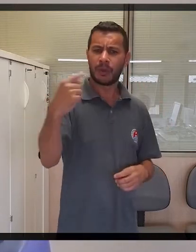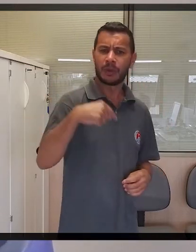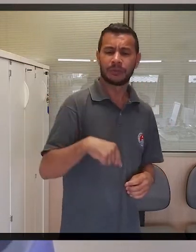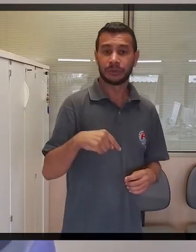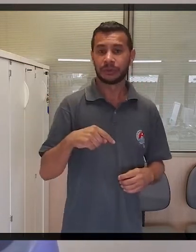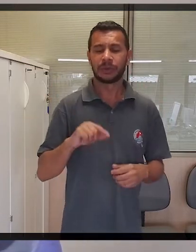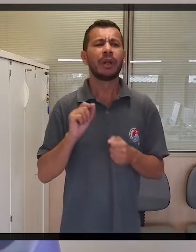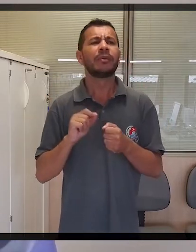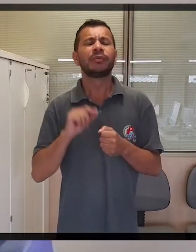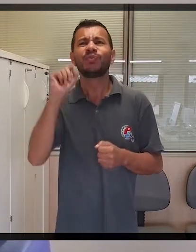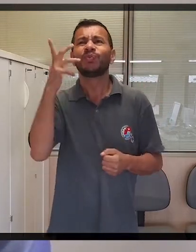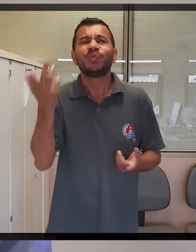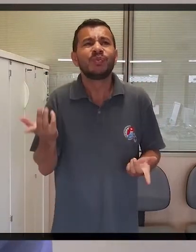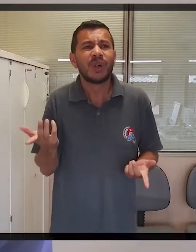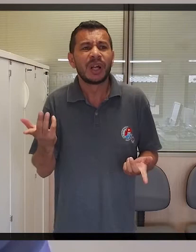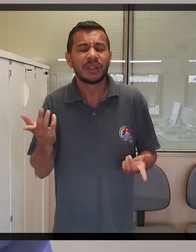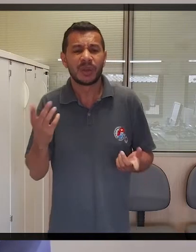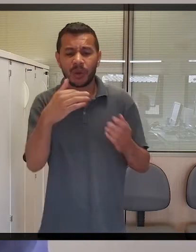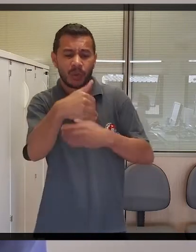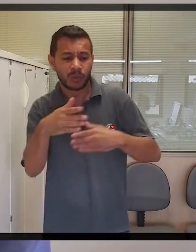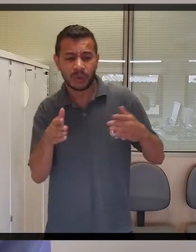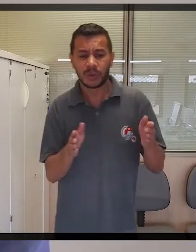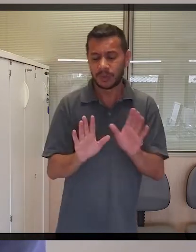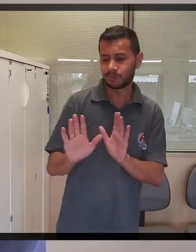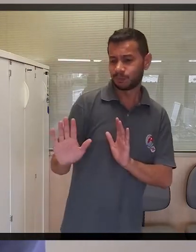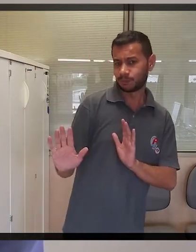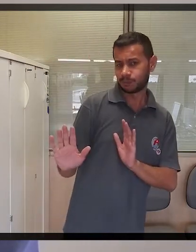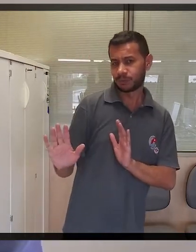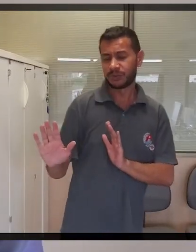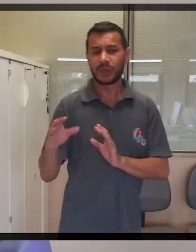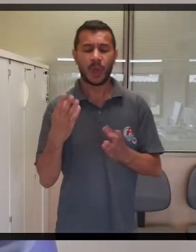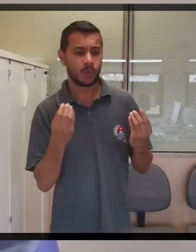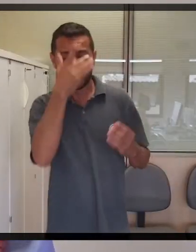higienização, evitar sempre que possível ambientes fechados, com muita gente,